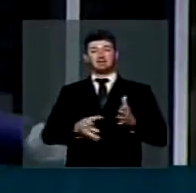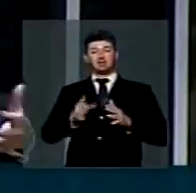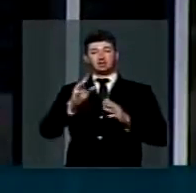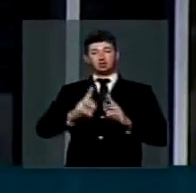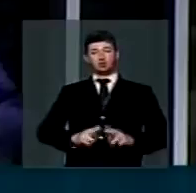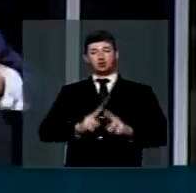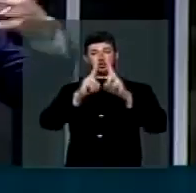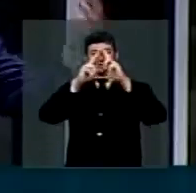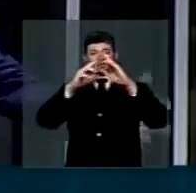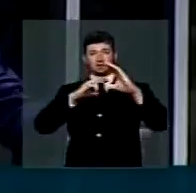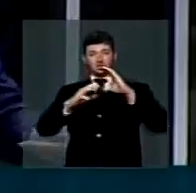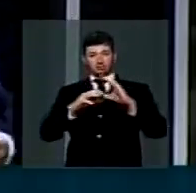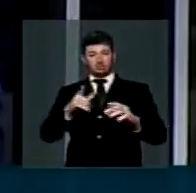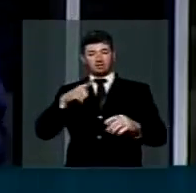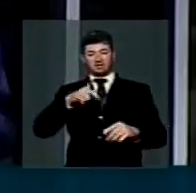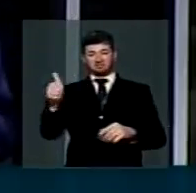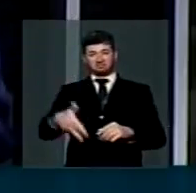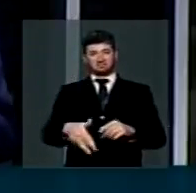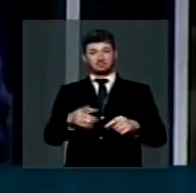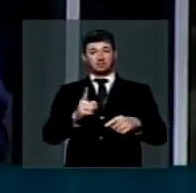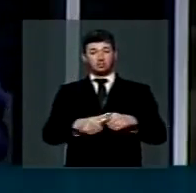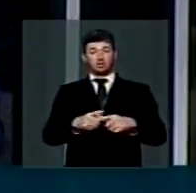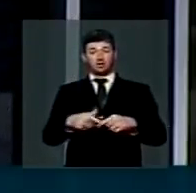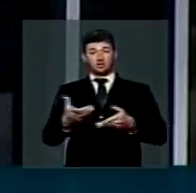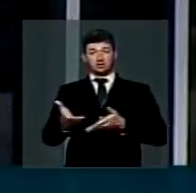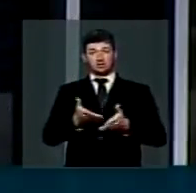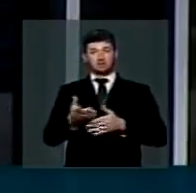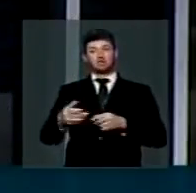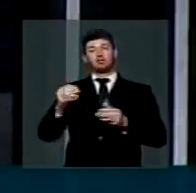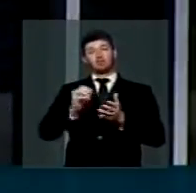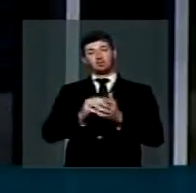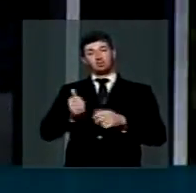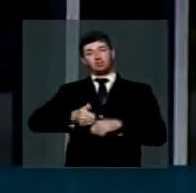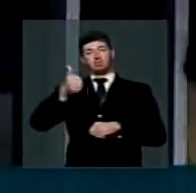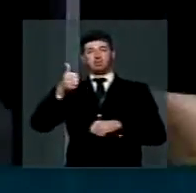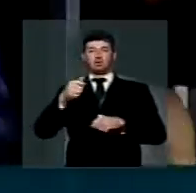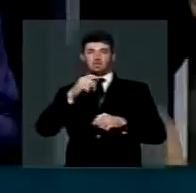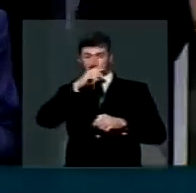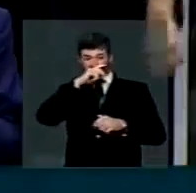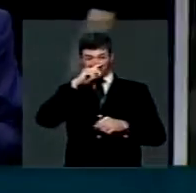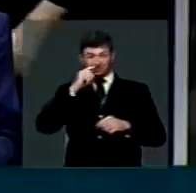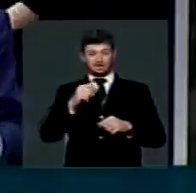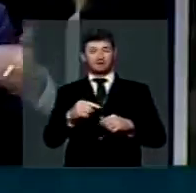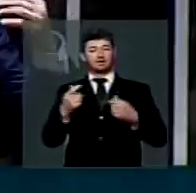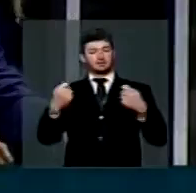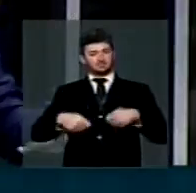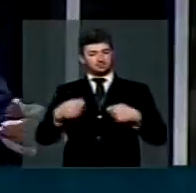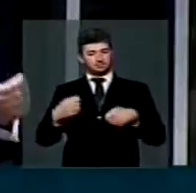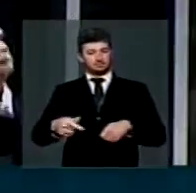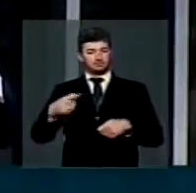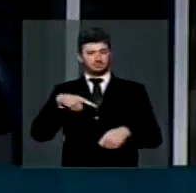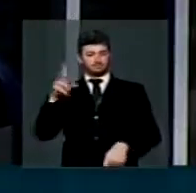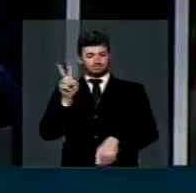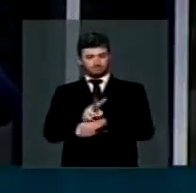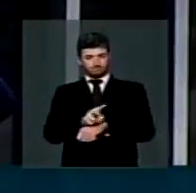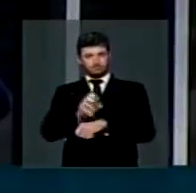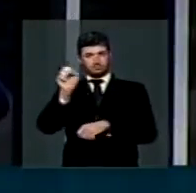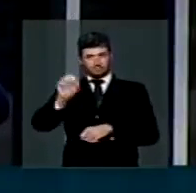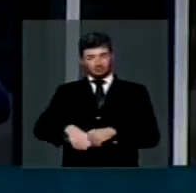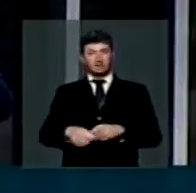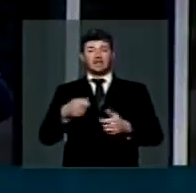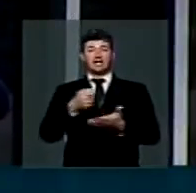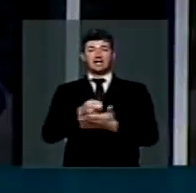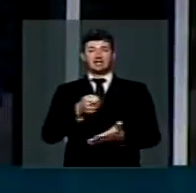estão amíngua por um serviço de melhor qualidade. Há necessidade de fiscalizar e